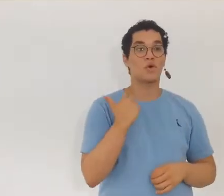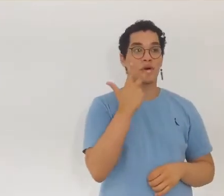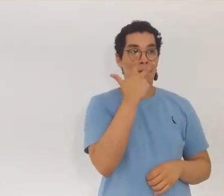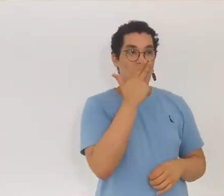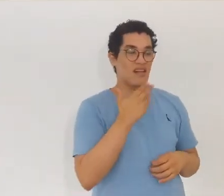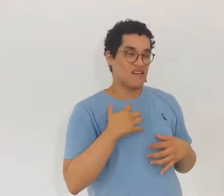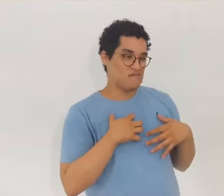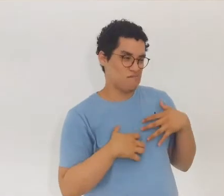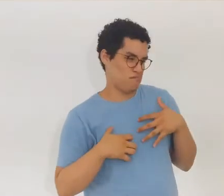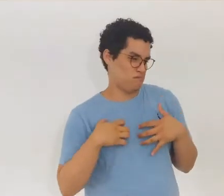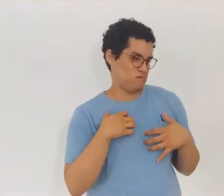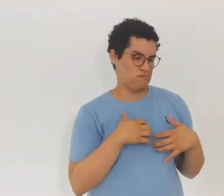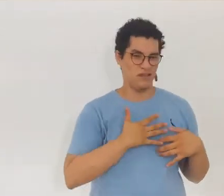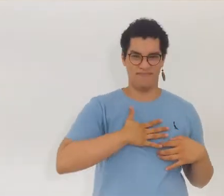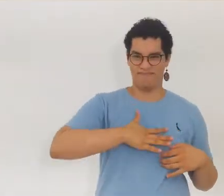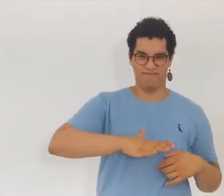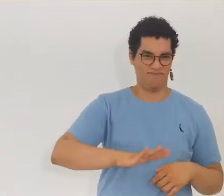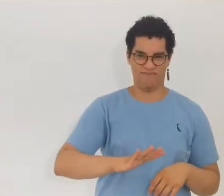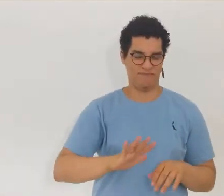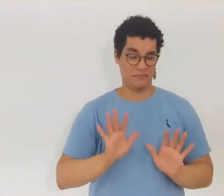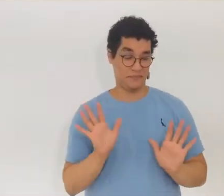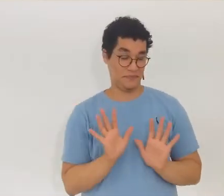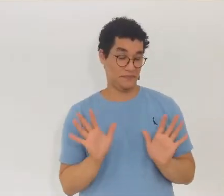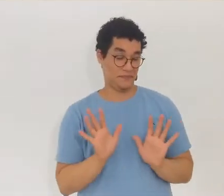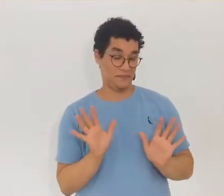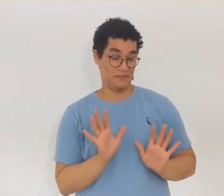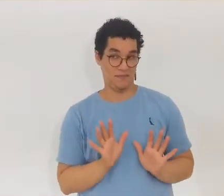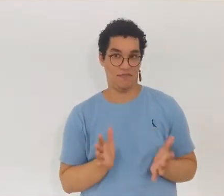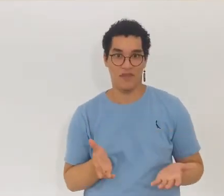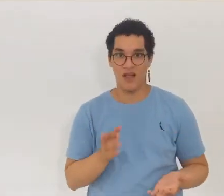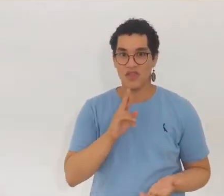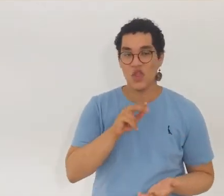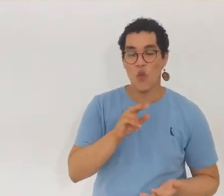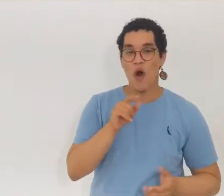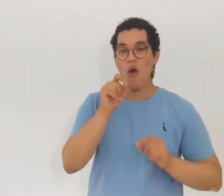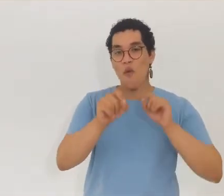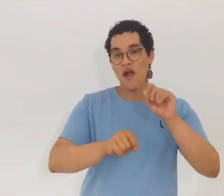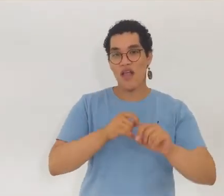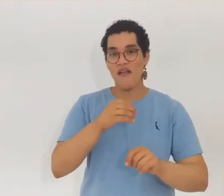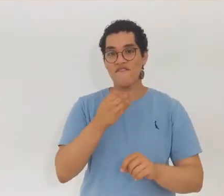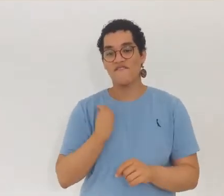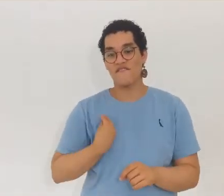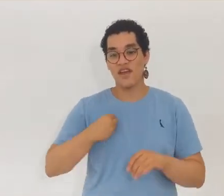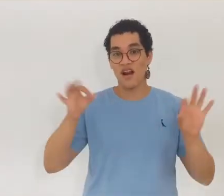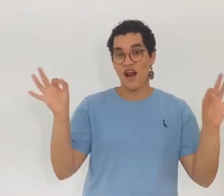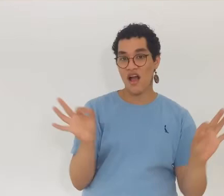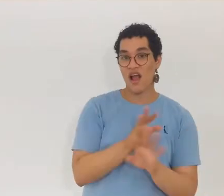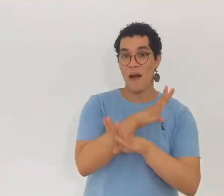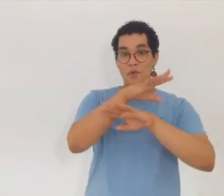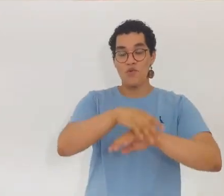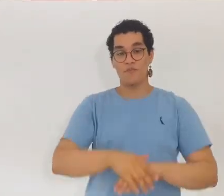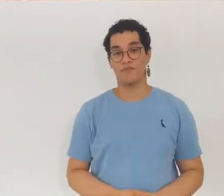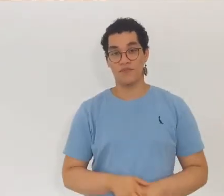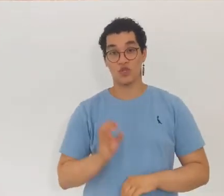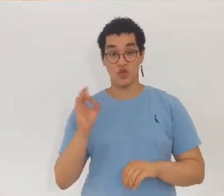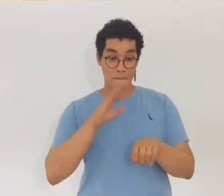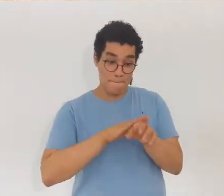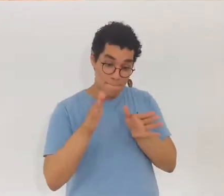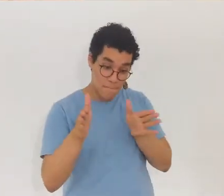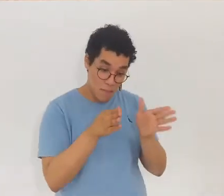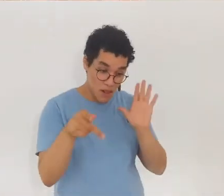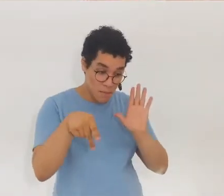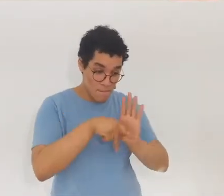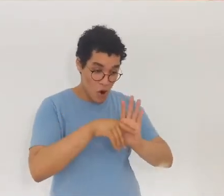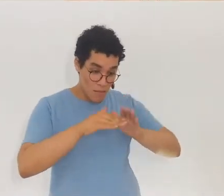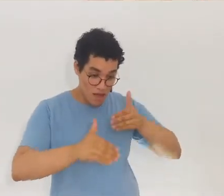é que a morte, por mais perturbadora e desagradável que possa parecer, ela não encerra nada, além de um pequeno